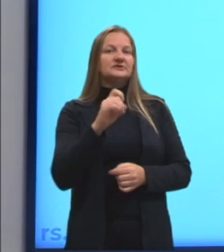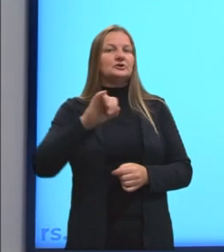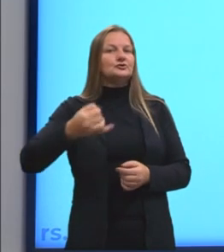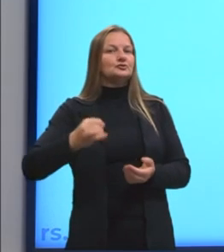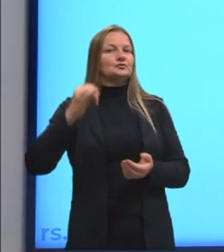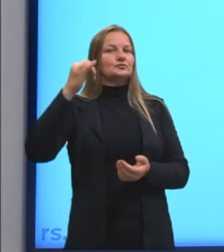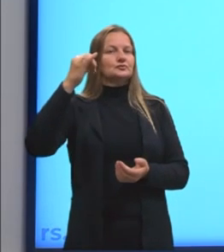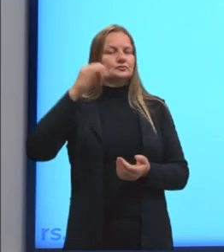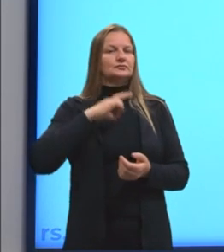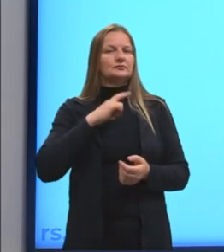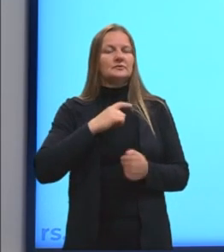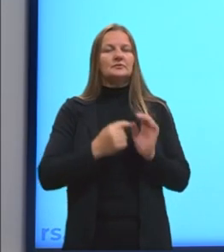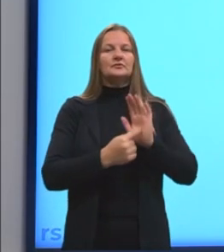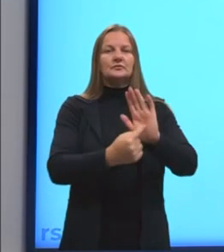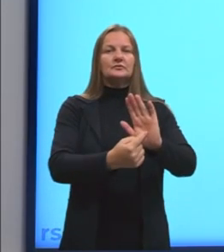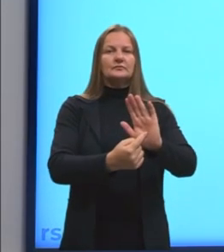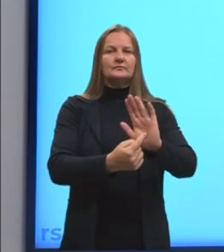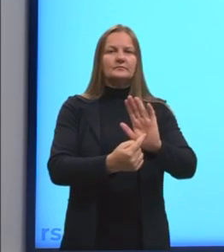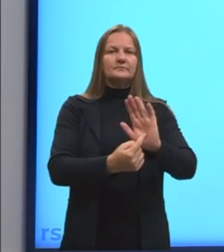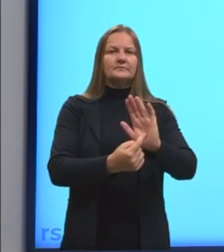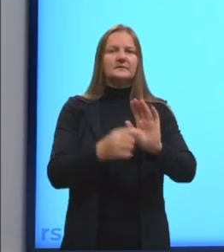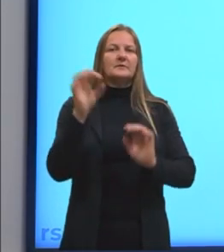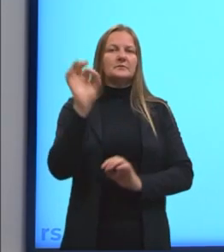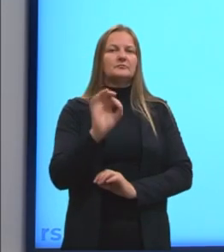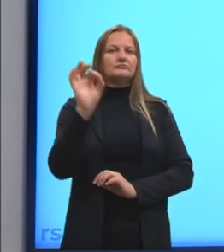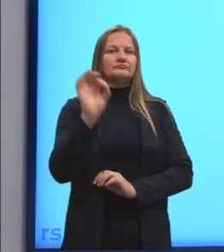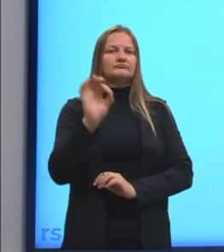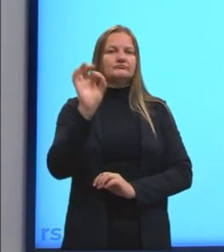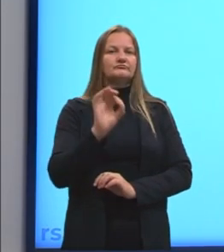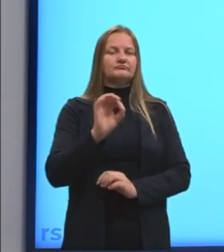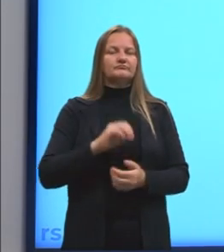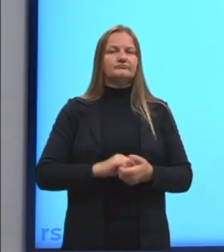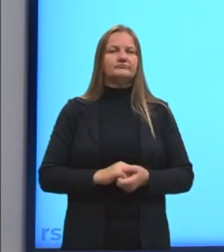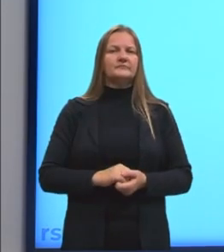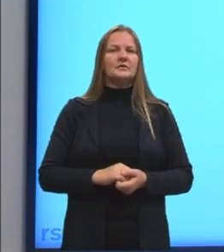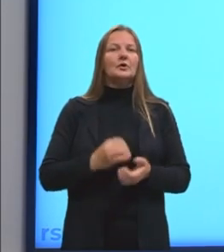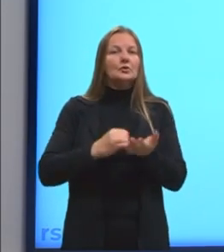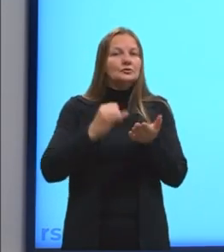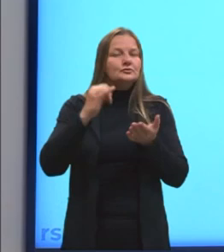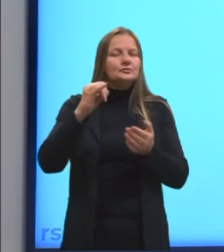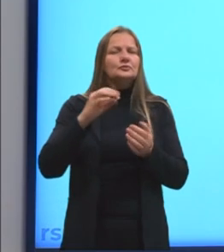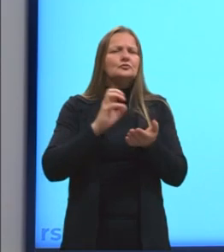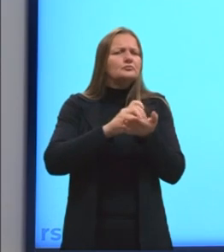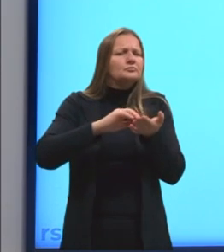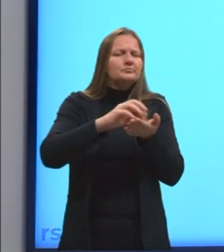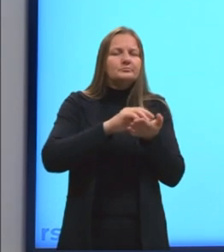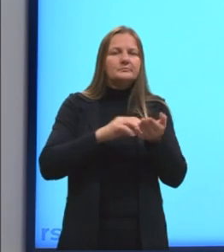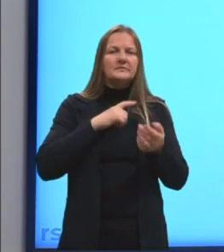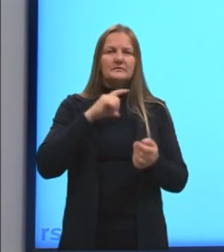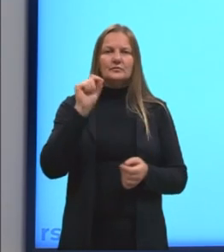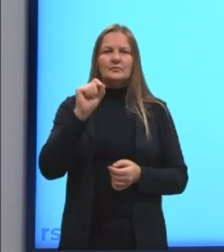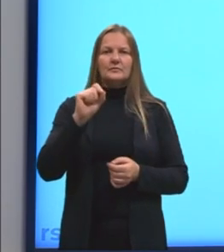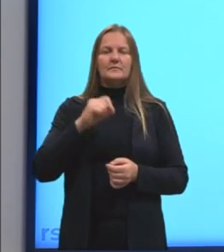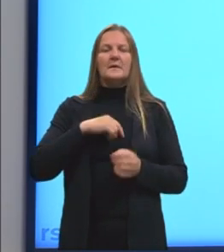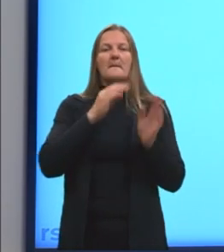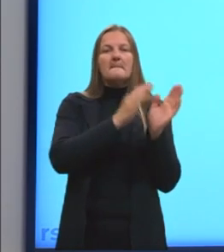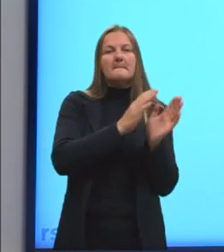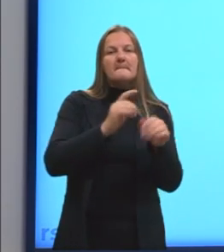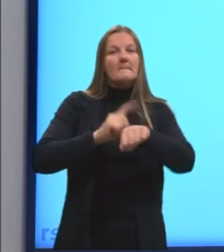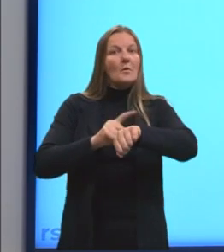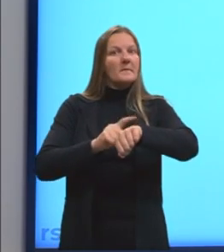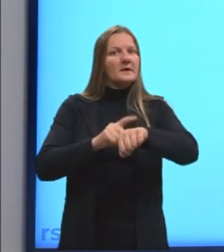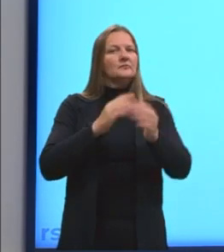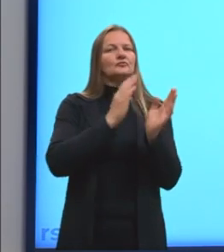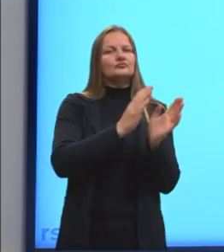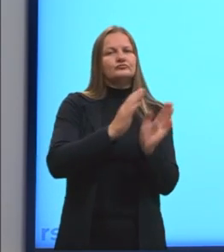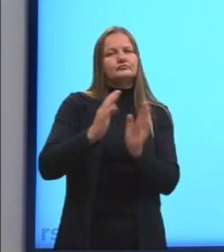e ela vem expressa sempre em porcentagem. Os juros são calculados considerando o período do tempo